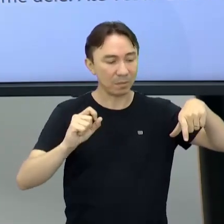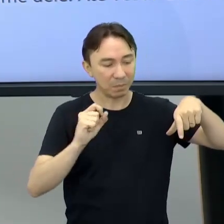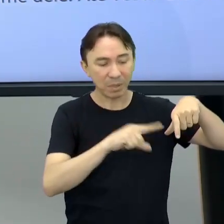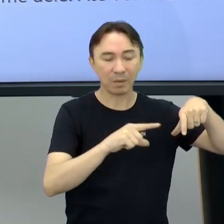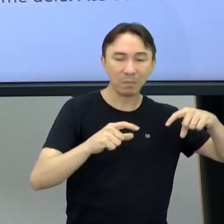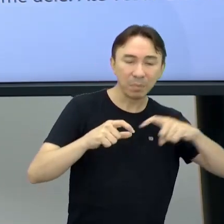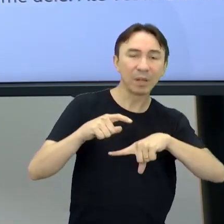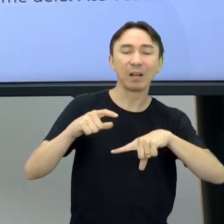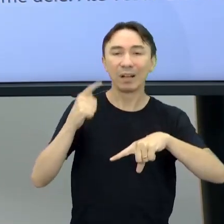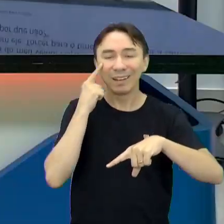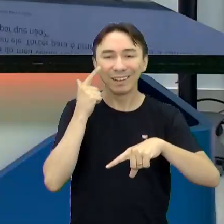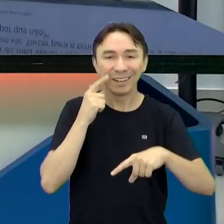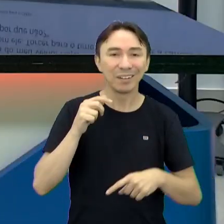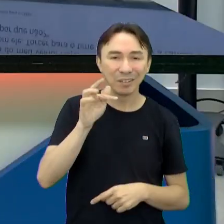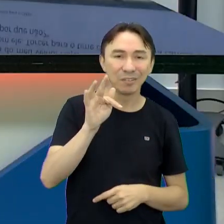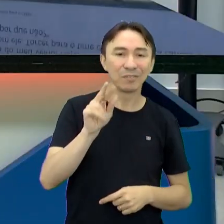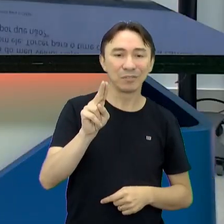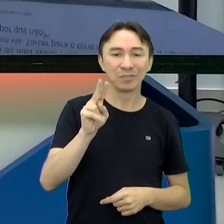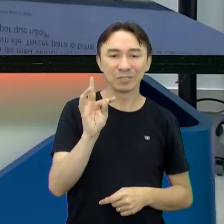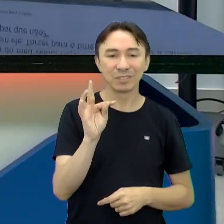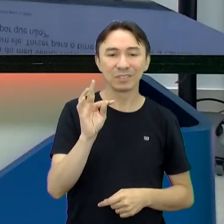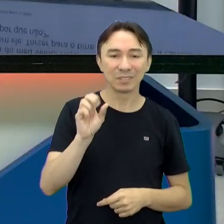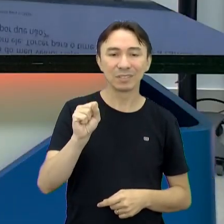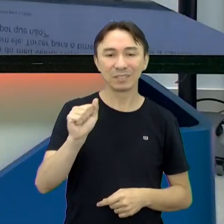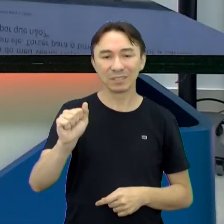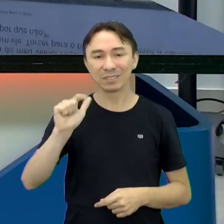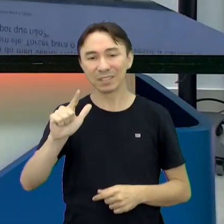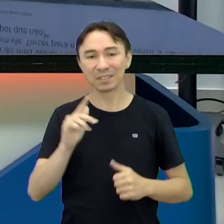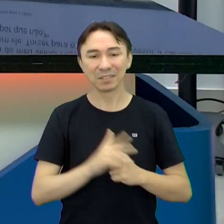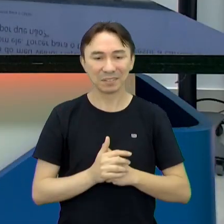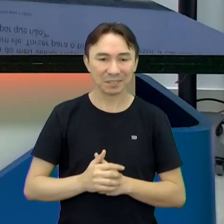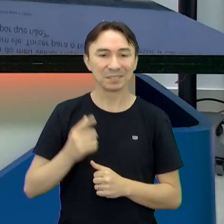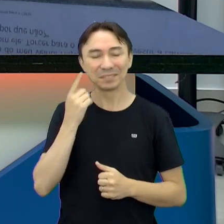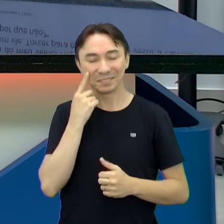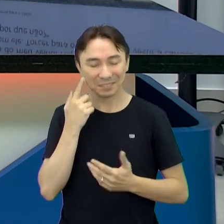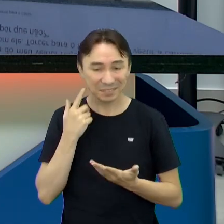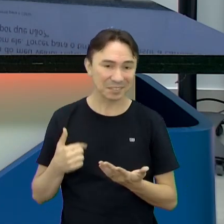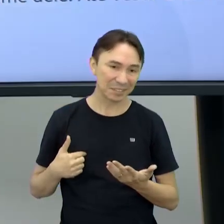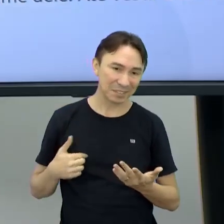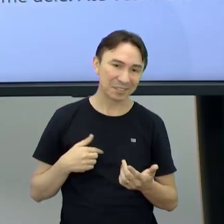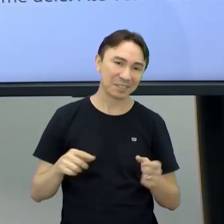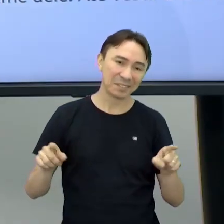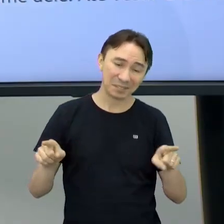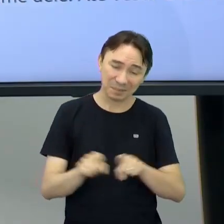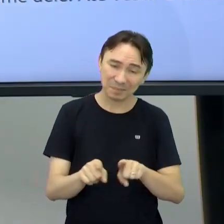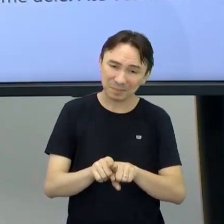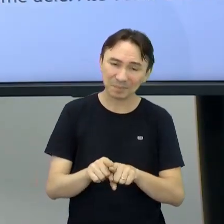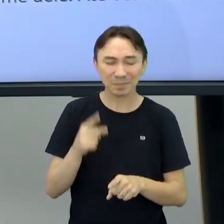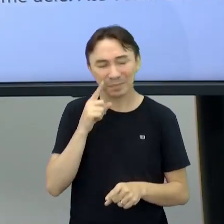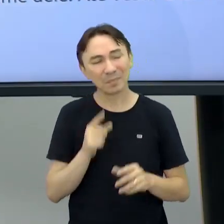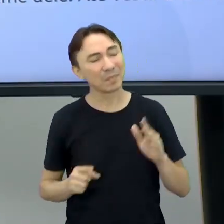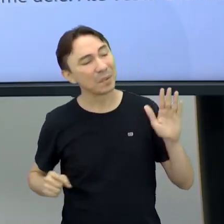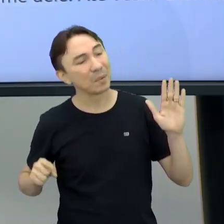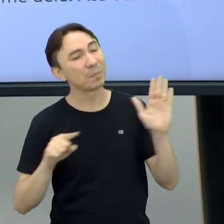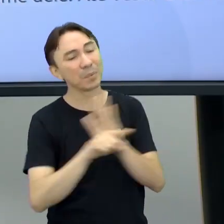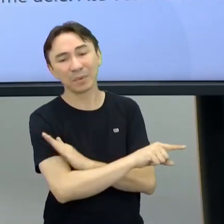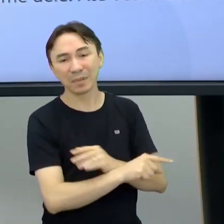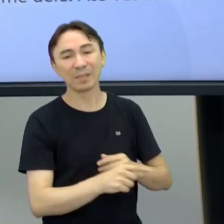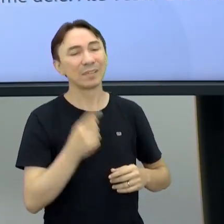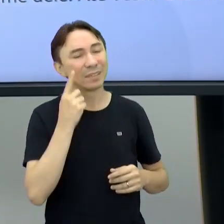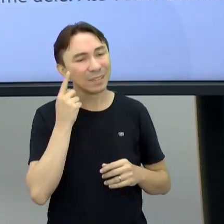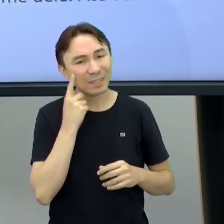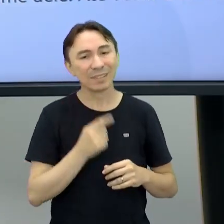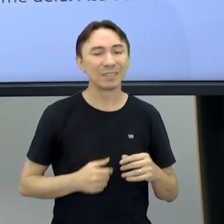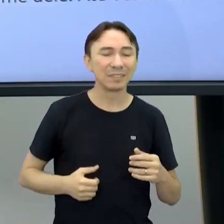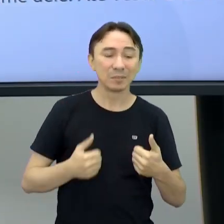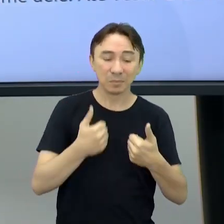estava aqui Quando a gente falou disso Foi Eu estava aqui Batendo uma bola Eu sou bom nisso Porque assim O que eu te perguntei Por que você acha Que o futsal É dado muito na